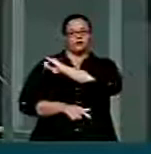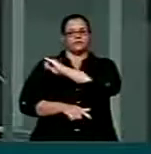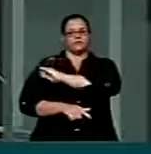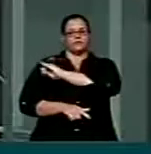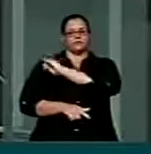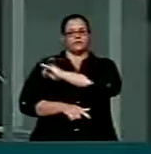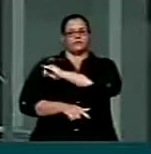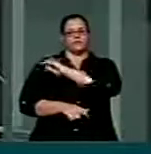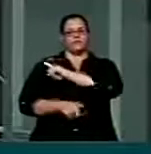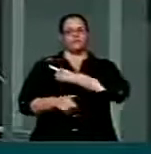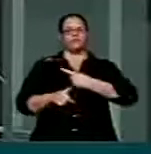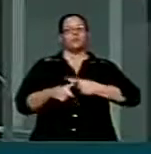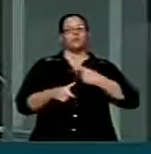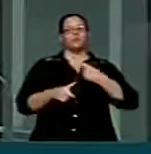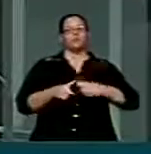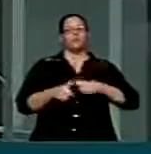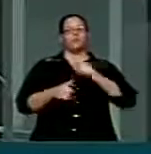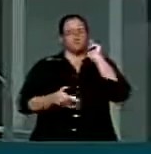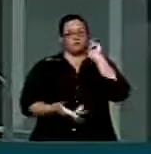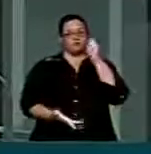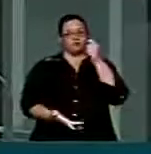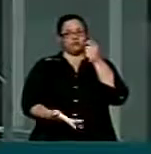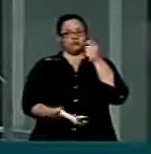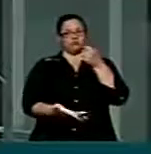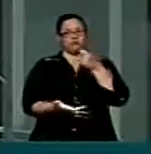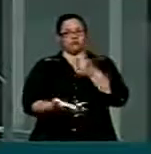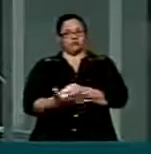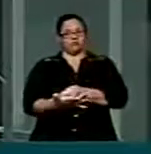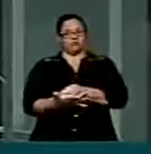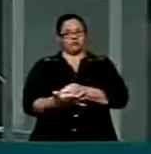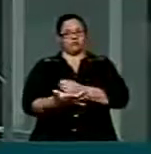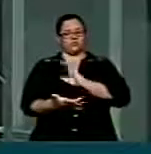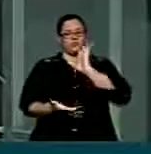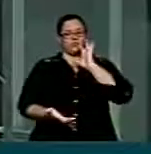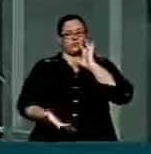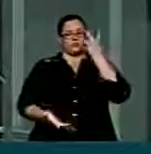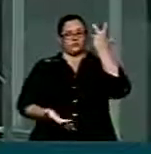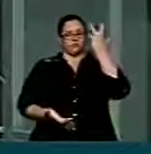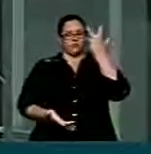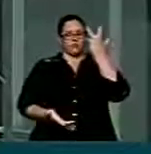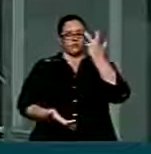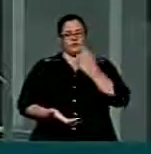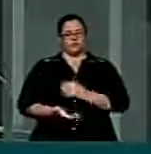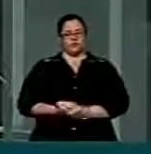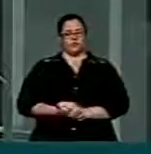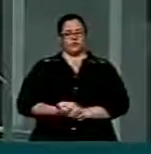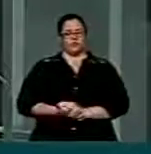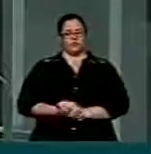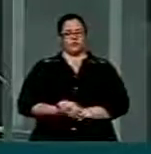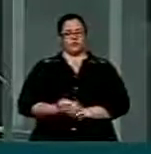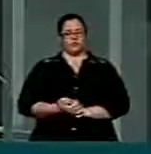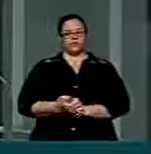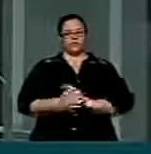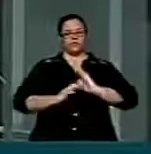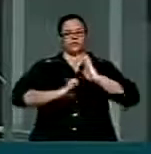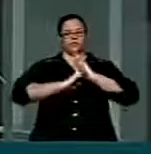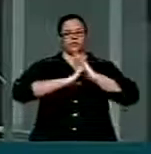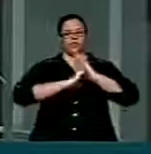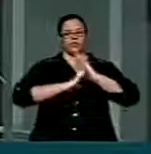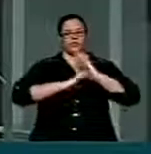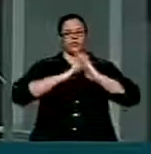determinou a empresa Gol,